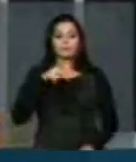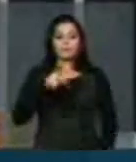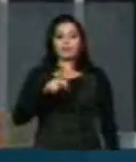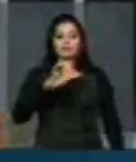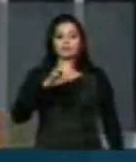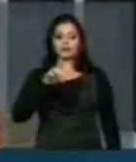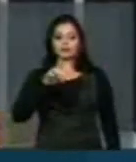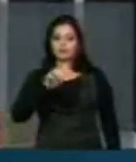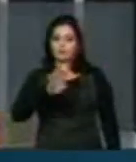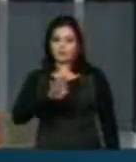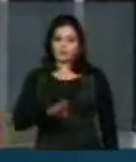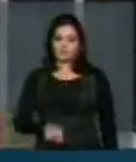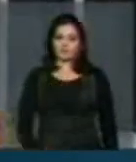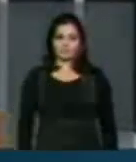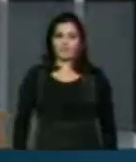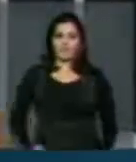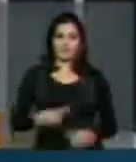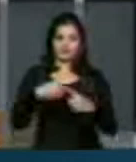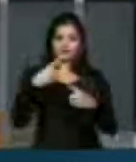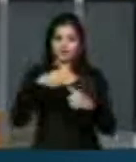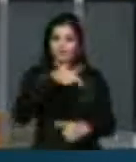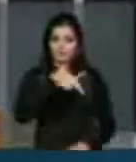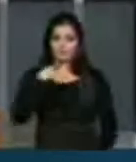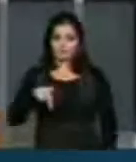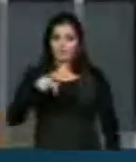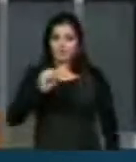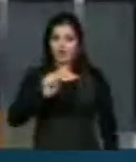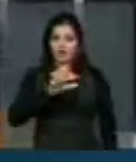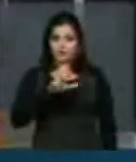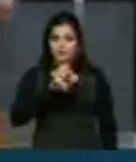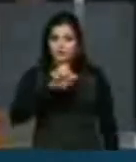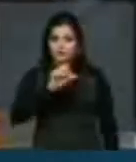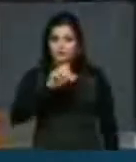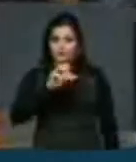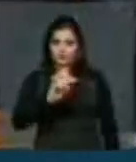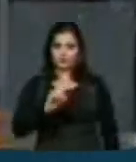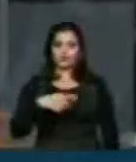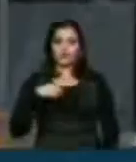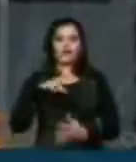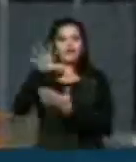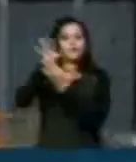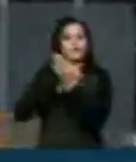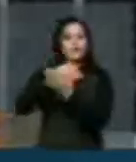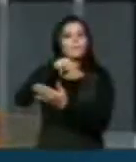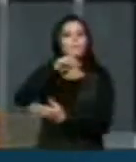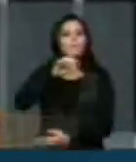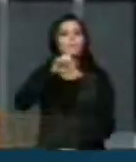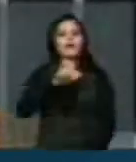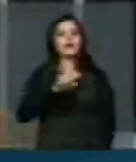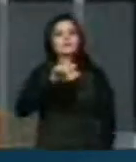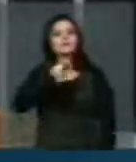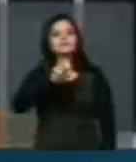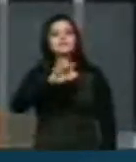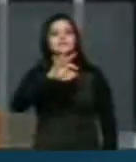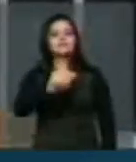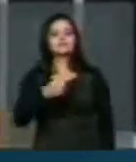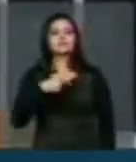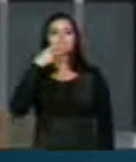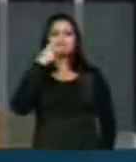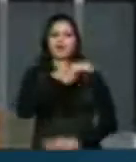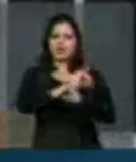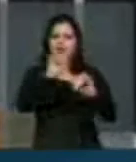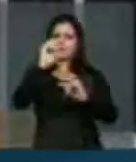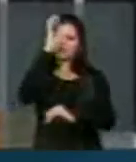Brasil, porque o professor Aloysio foi um marxista, e dizer que o Brasil perdeu um grande